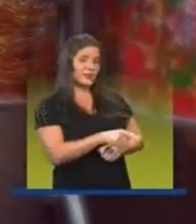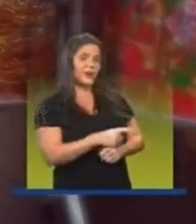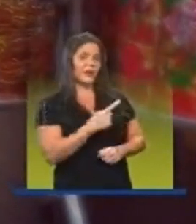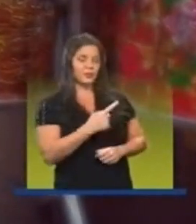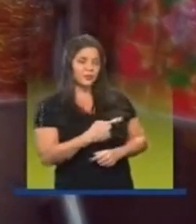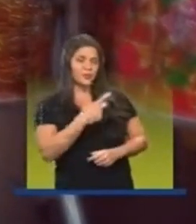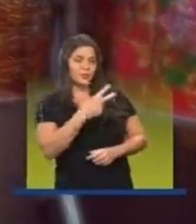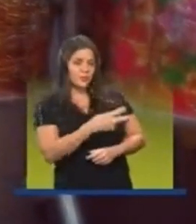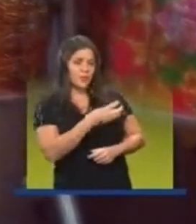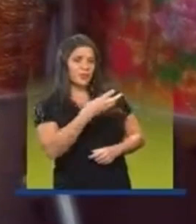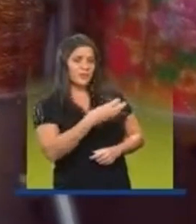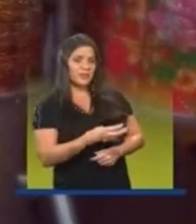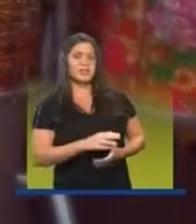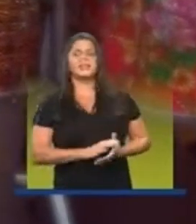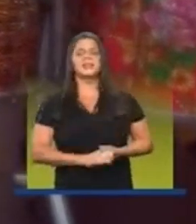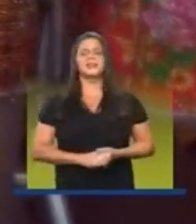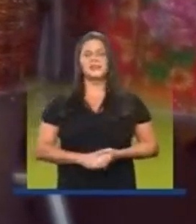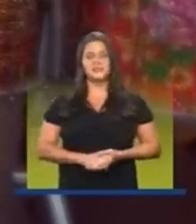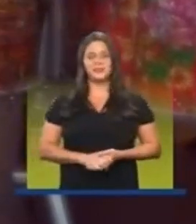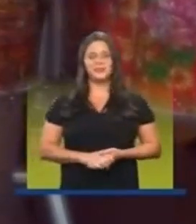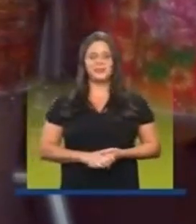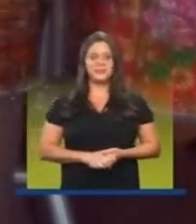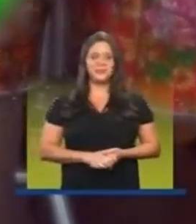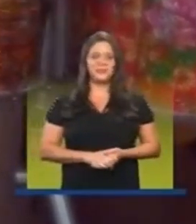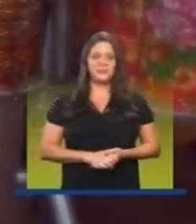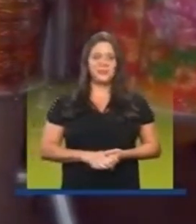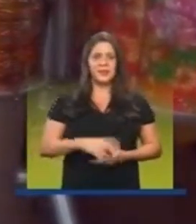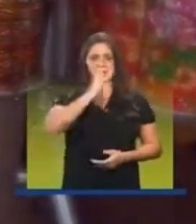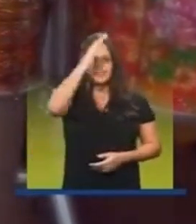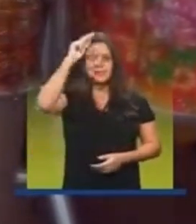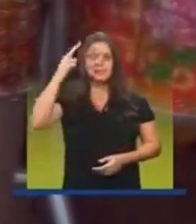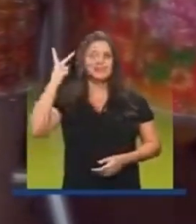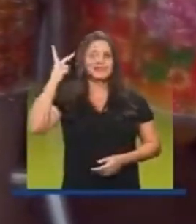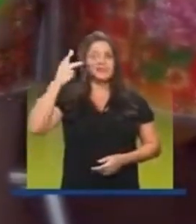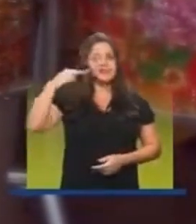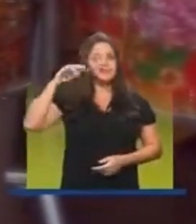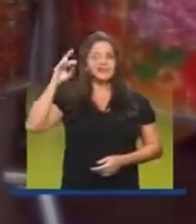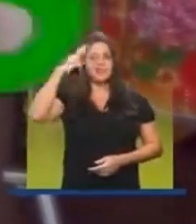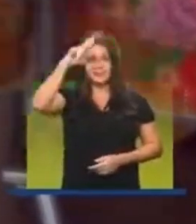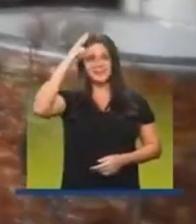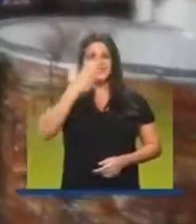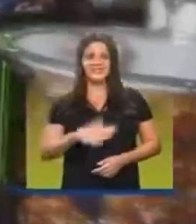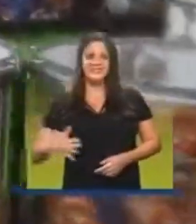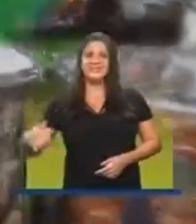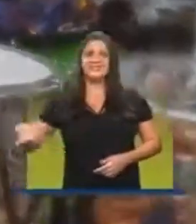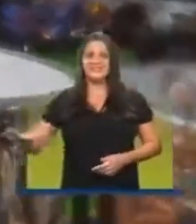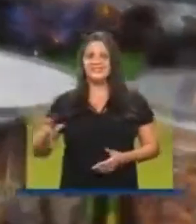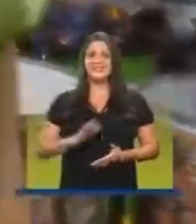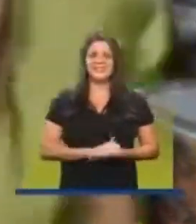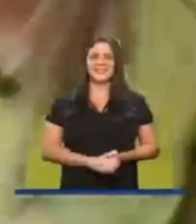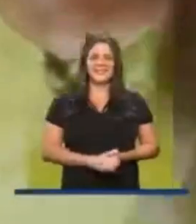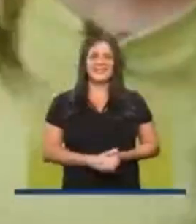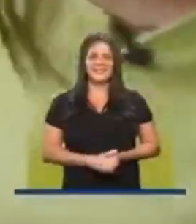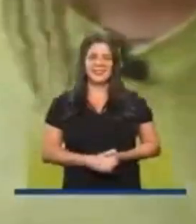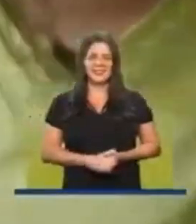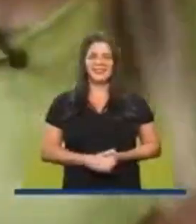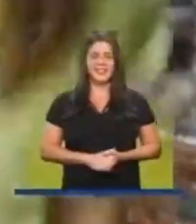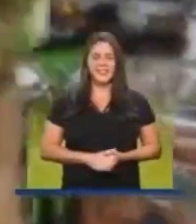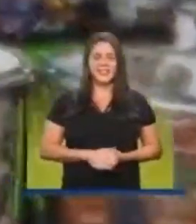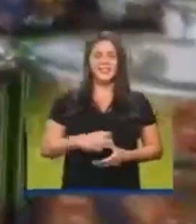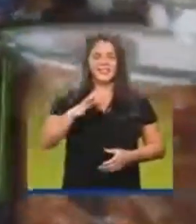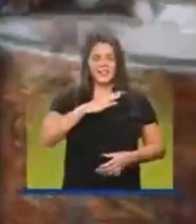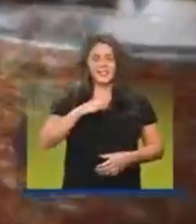Um, dois, três. Oh, oh, oh, Meu prefeito é Rogério é Santos. Oh, oh, oh, oh.